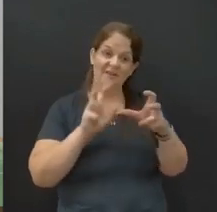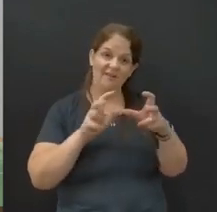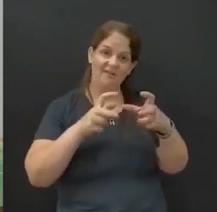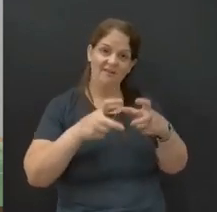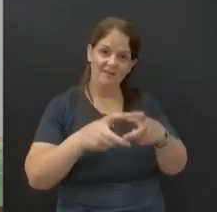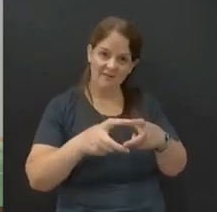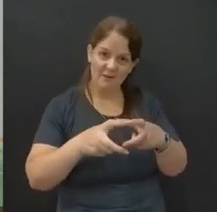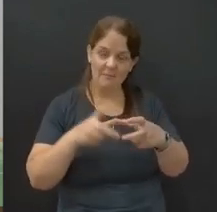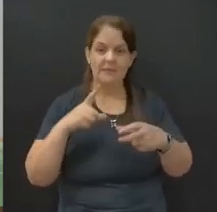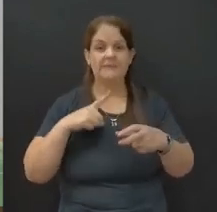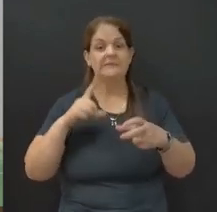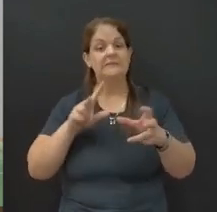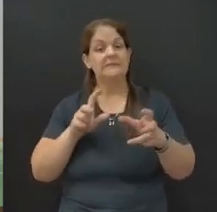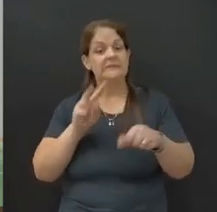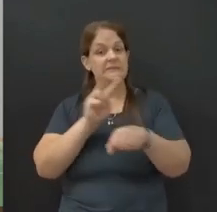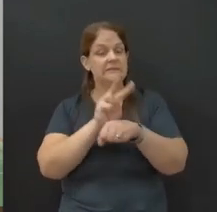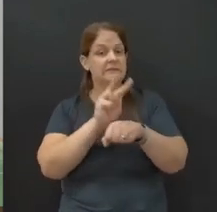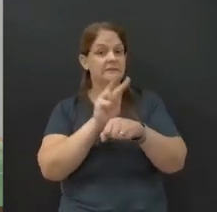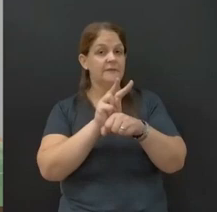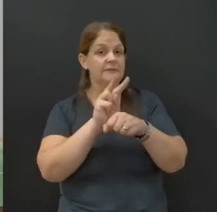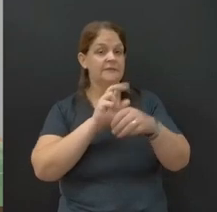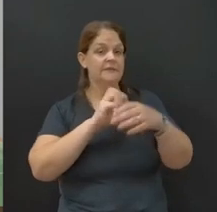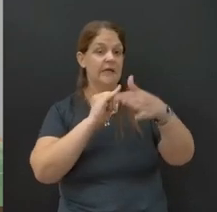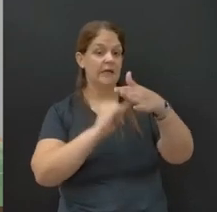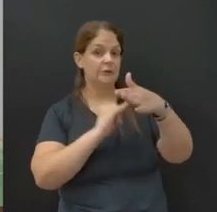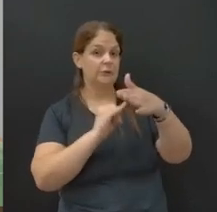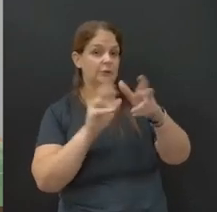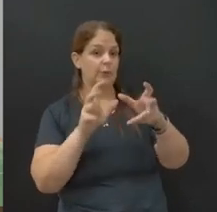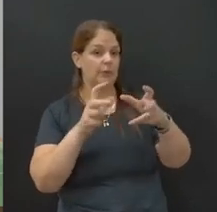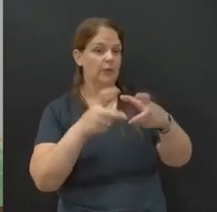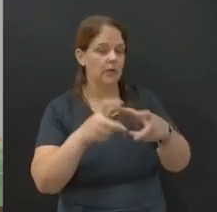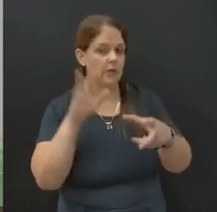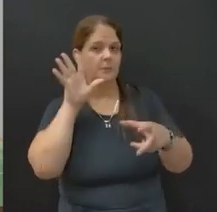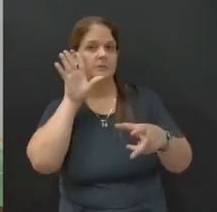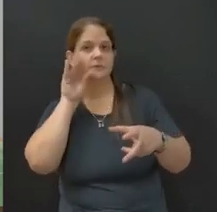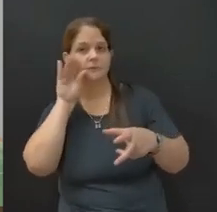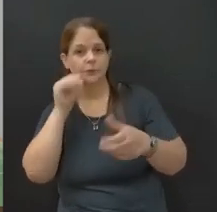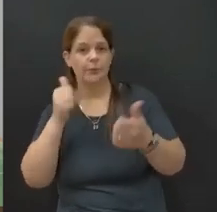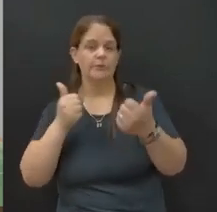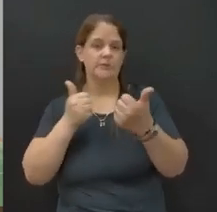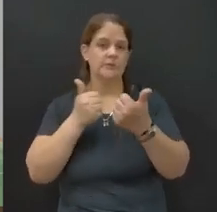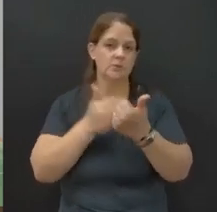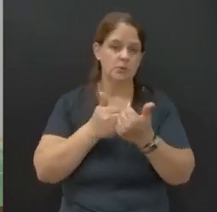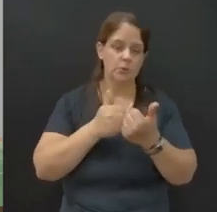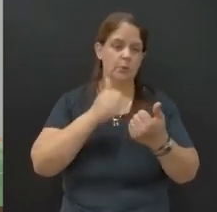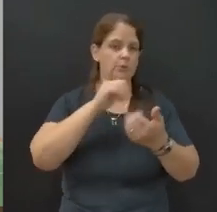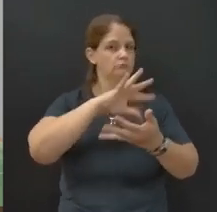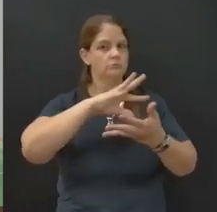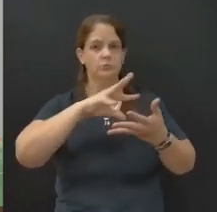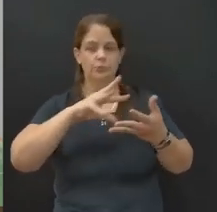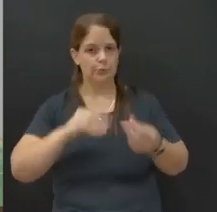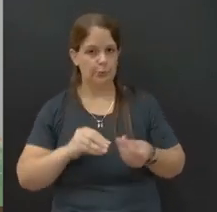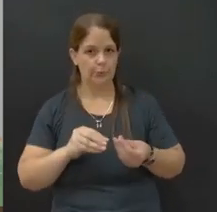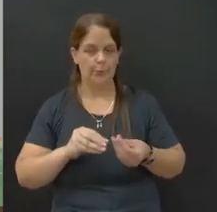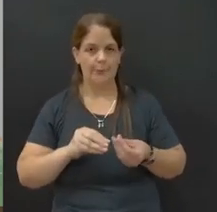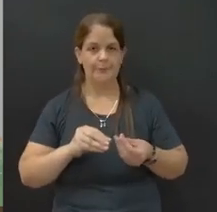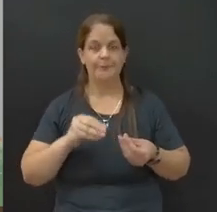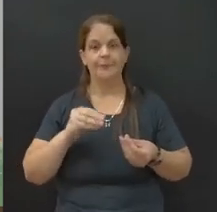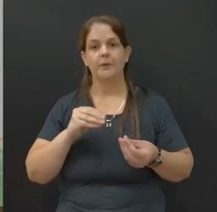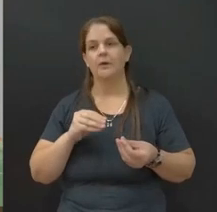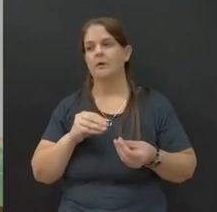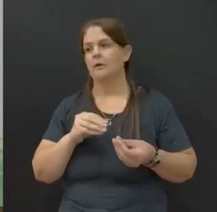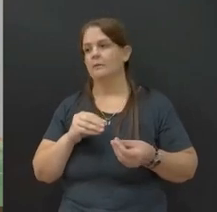instituição Câmara Municipal, dentro dos seus servidores, assessores, todos. E também o Dudu